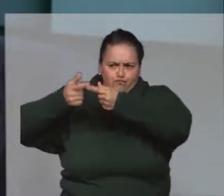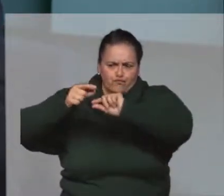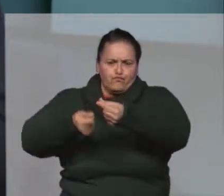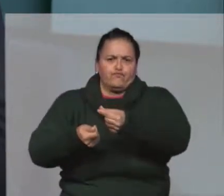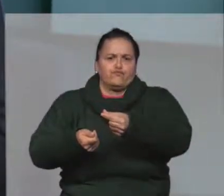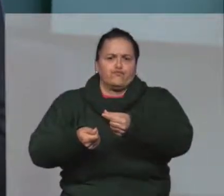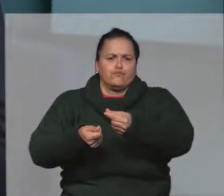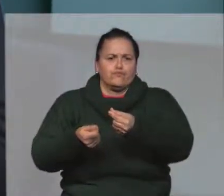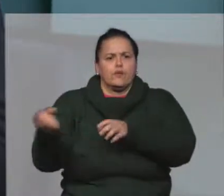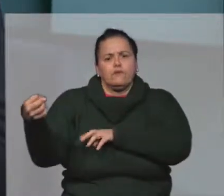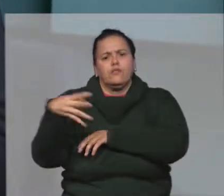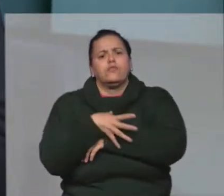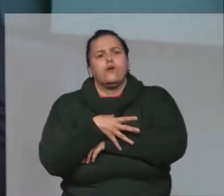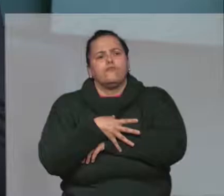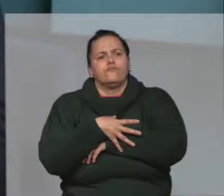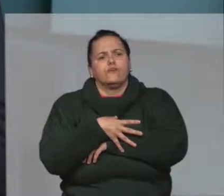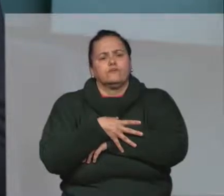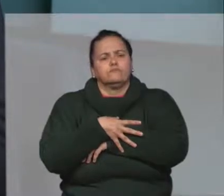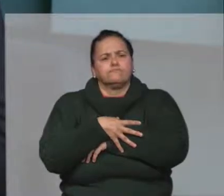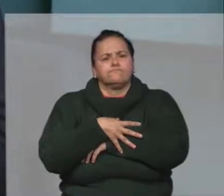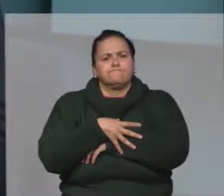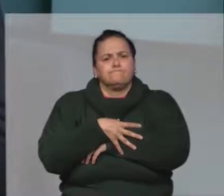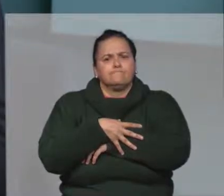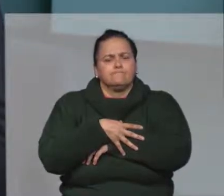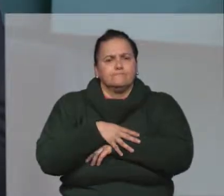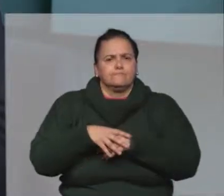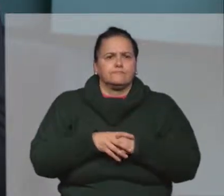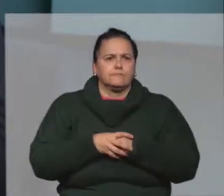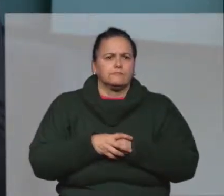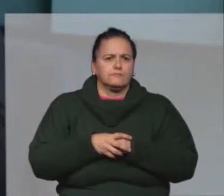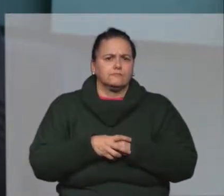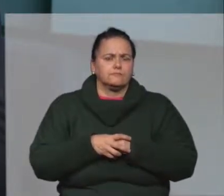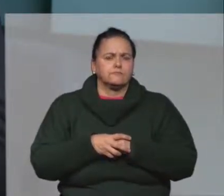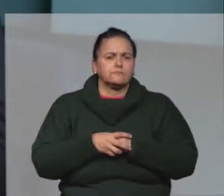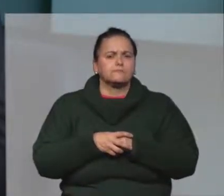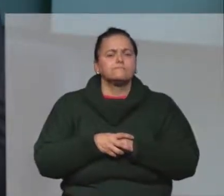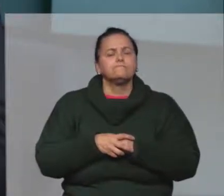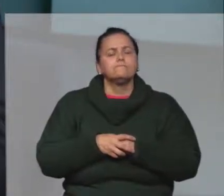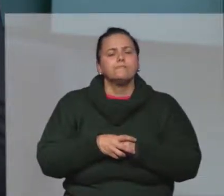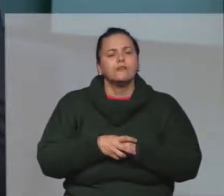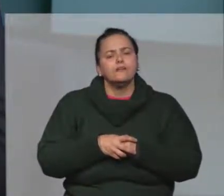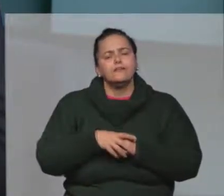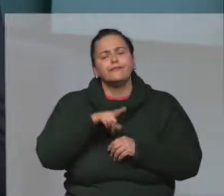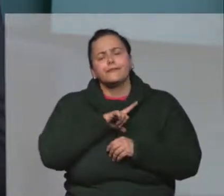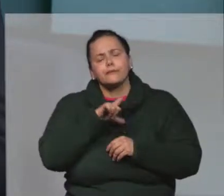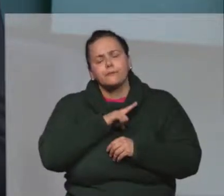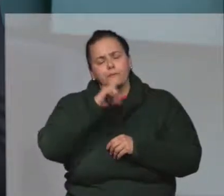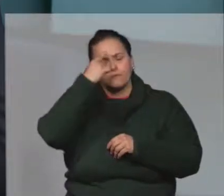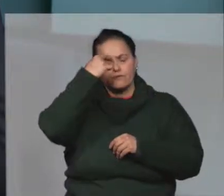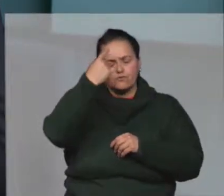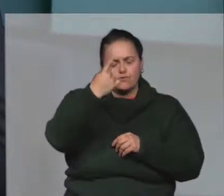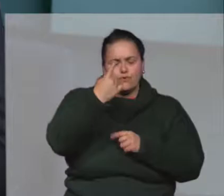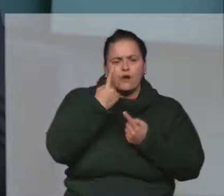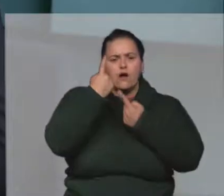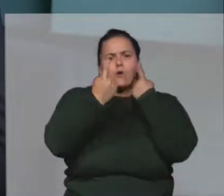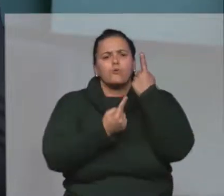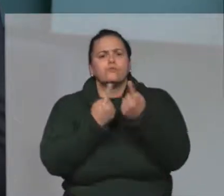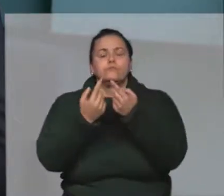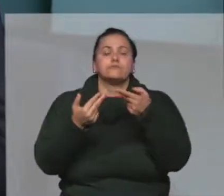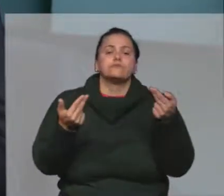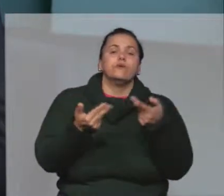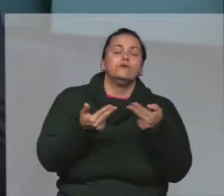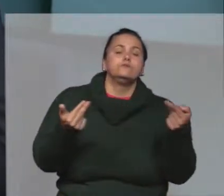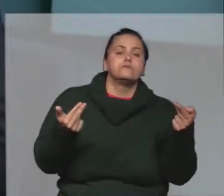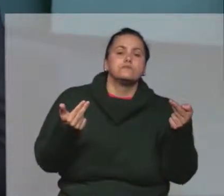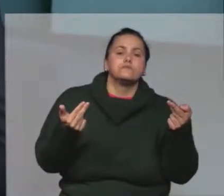quer trazer essa parte mais nova para a gestão dos processos químicos e petroquímicos. A gente também pensou algumas